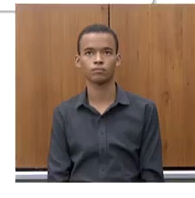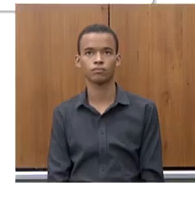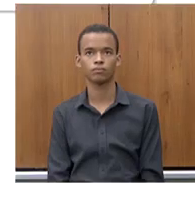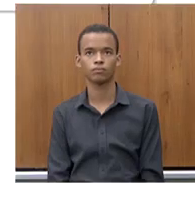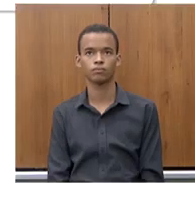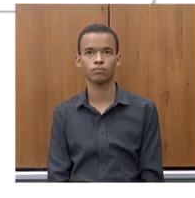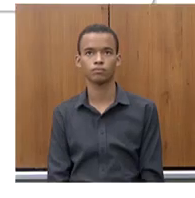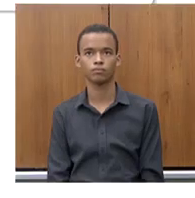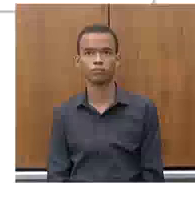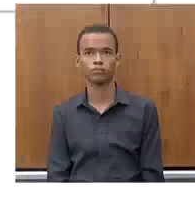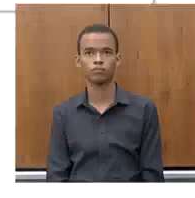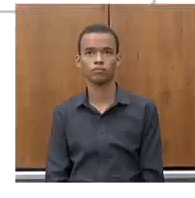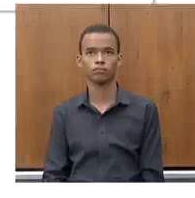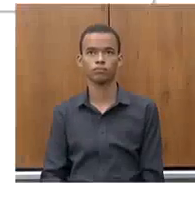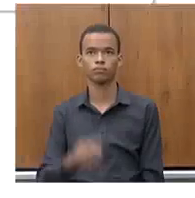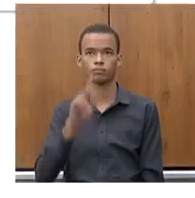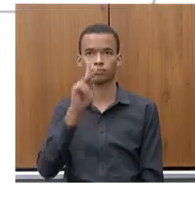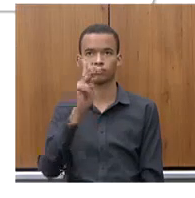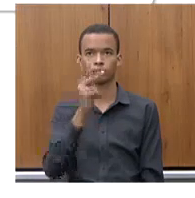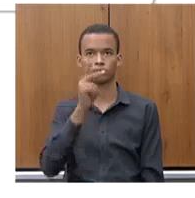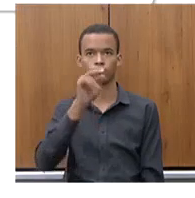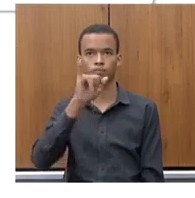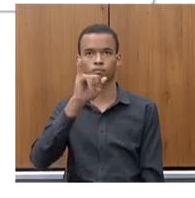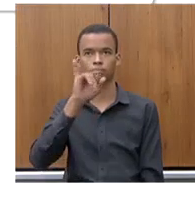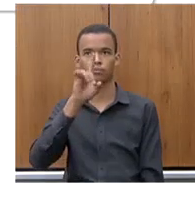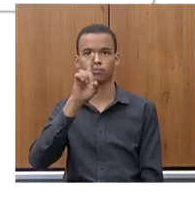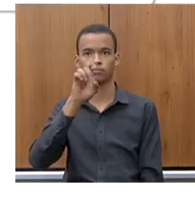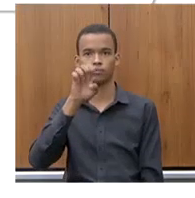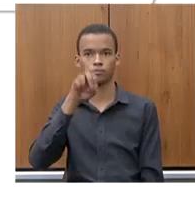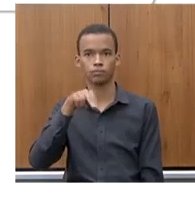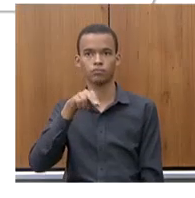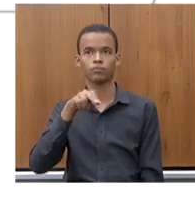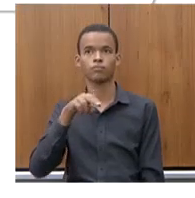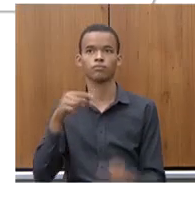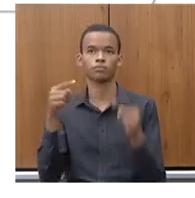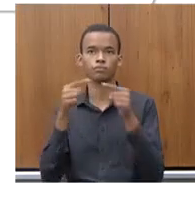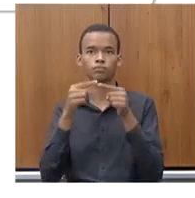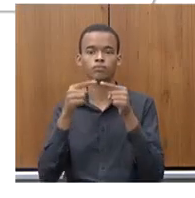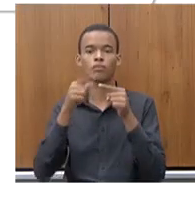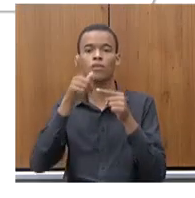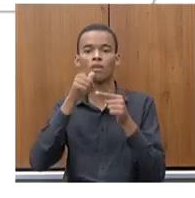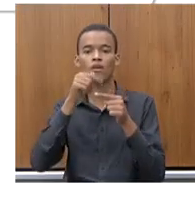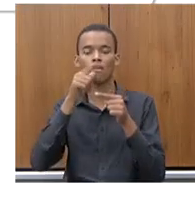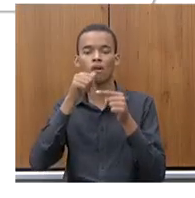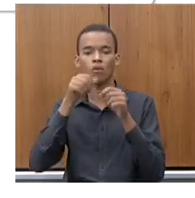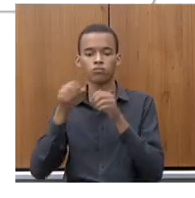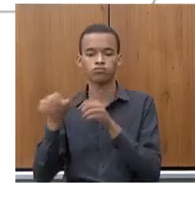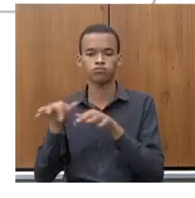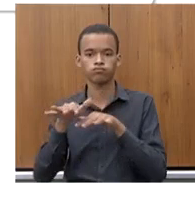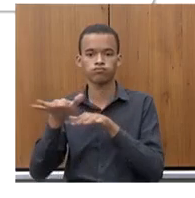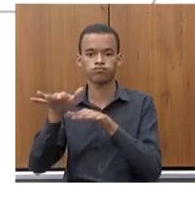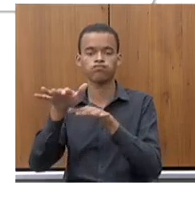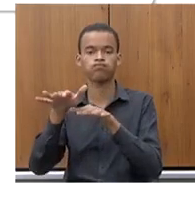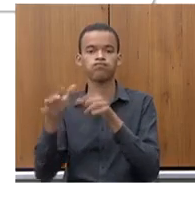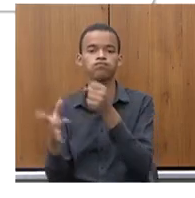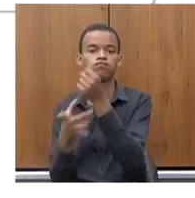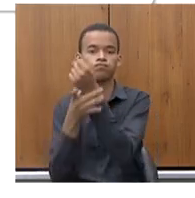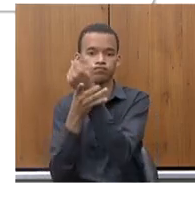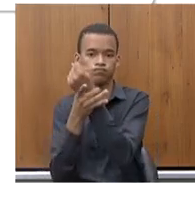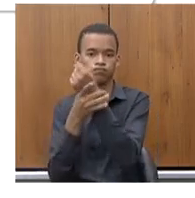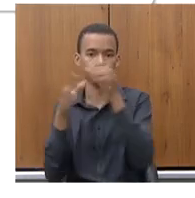desafio muito grande que é a segurança hídrica nessas regiões do semiárido mineiro